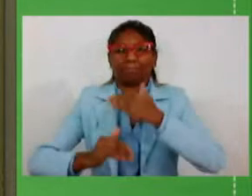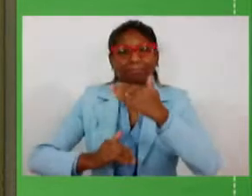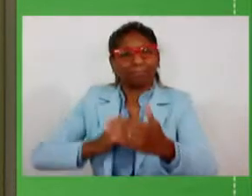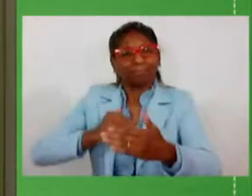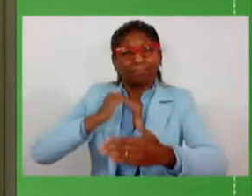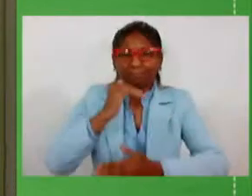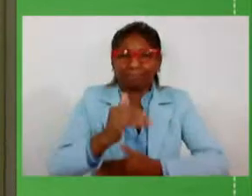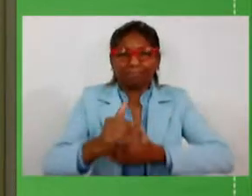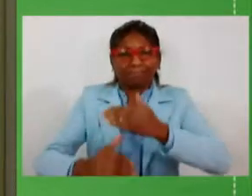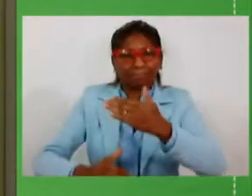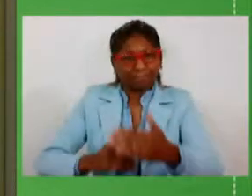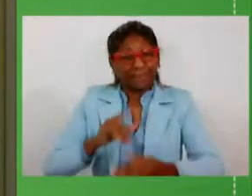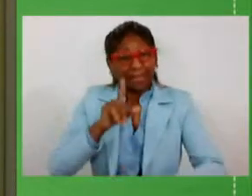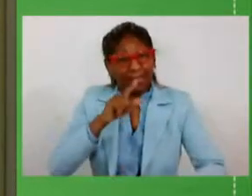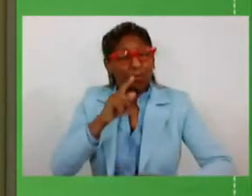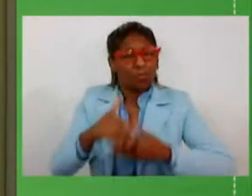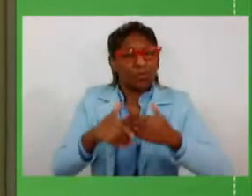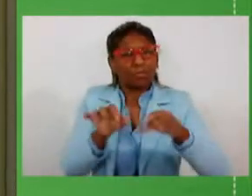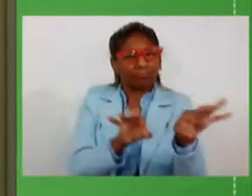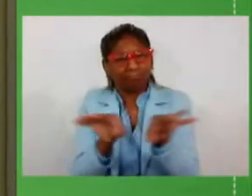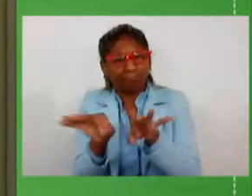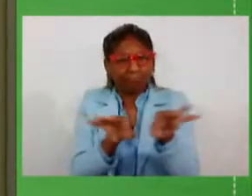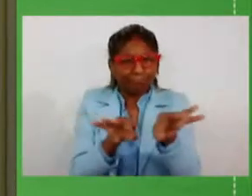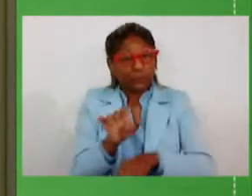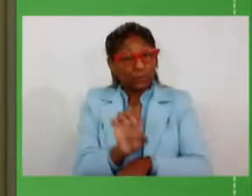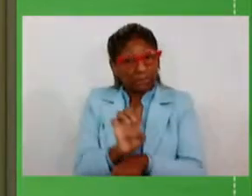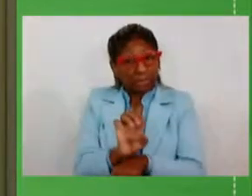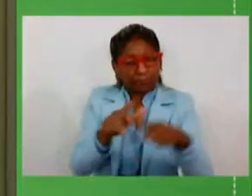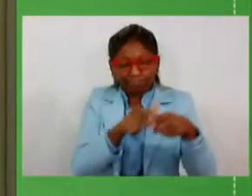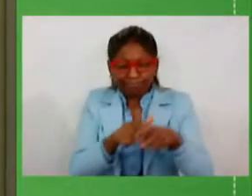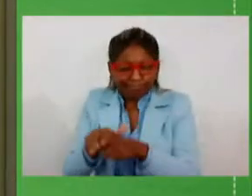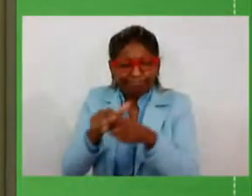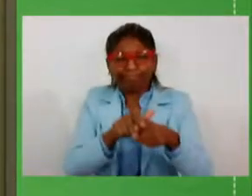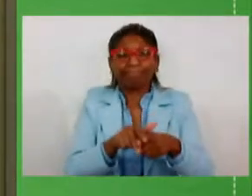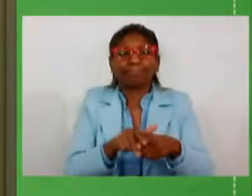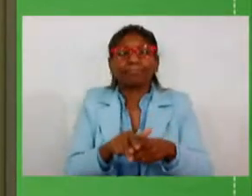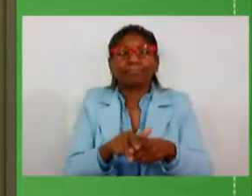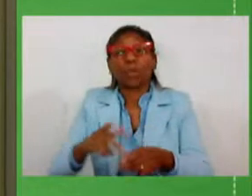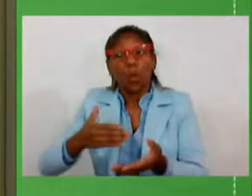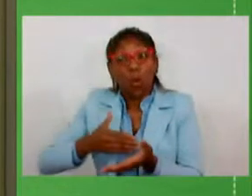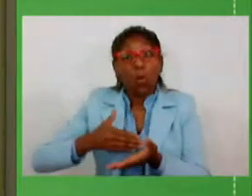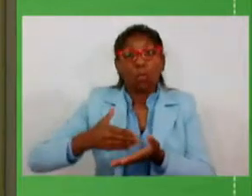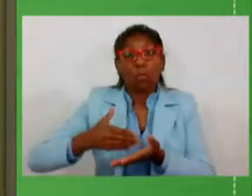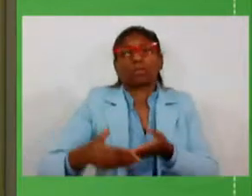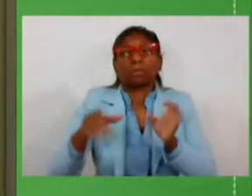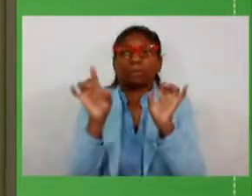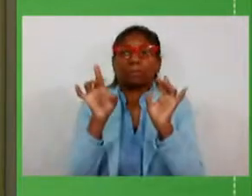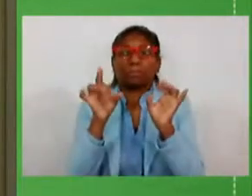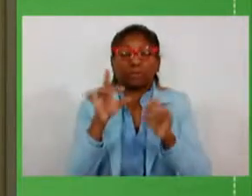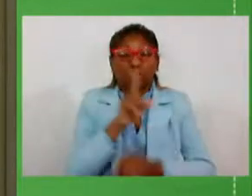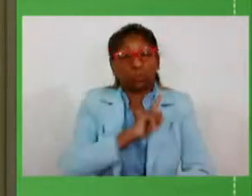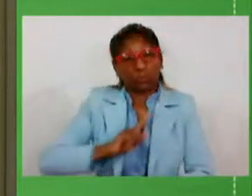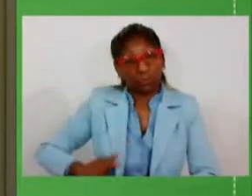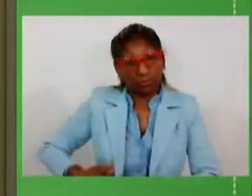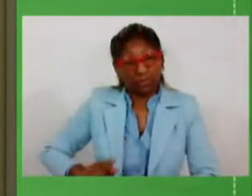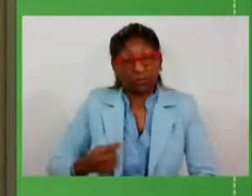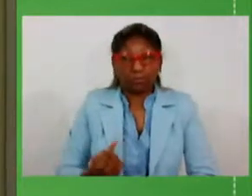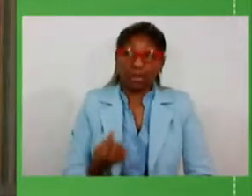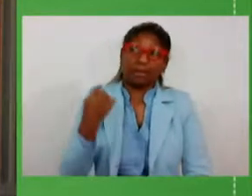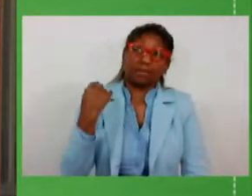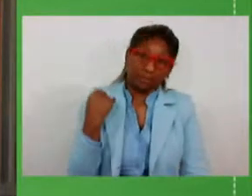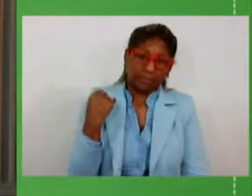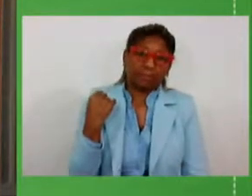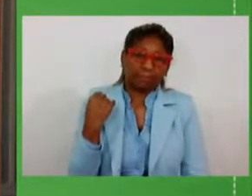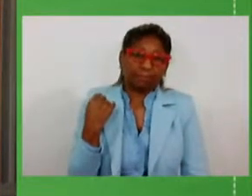Um processo de ajuste do Estado teve início, especialmente no governo anterior, sob a